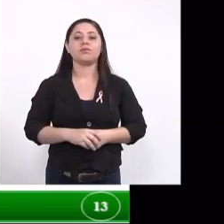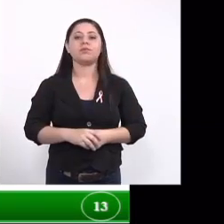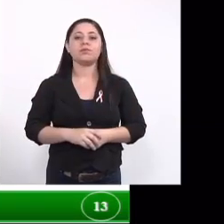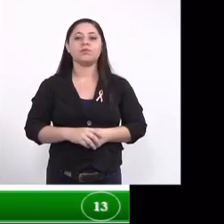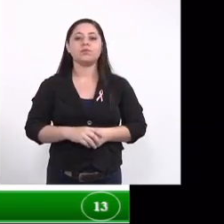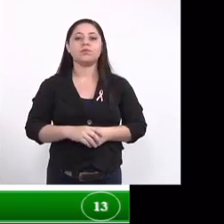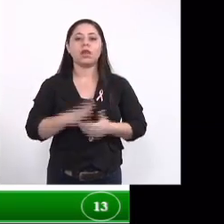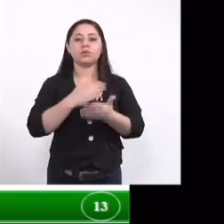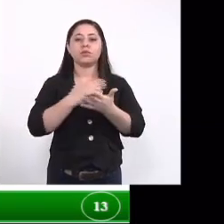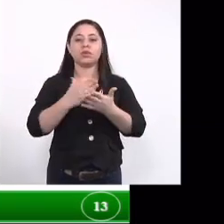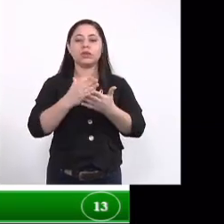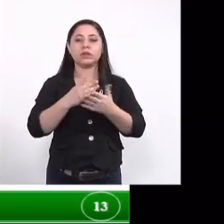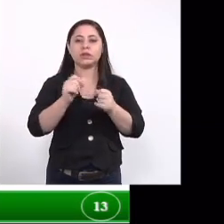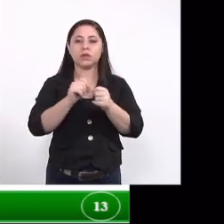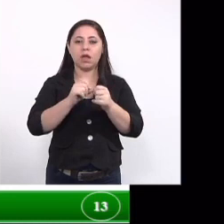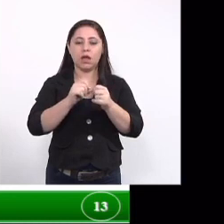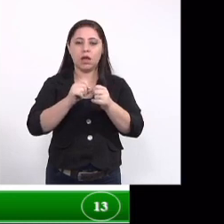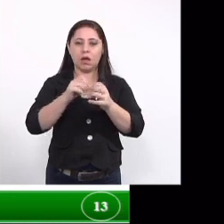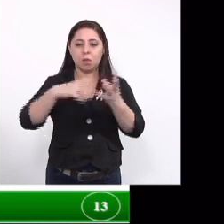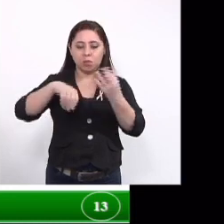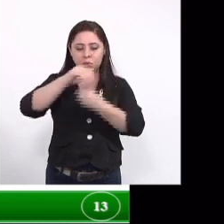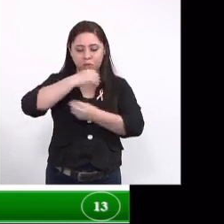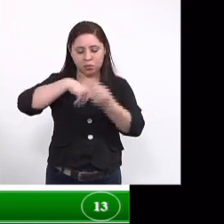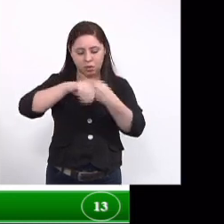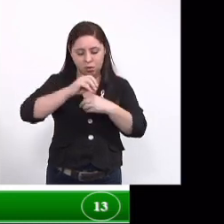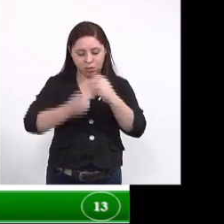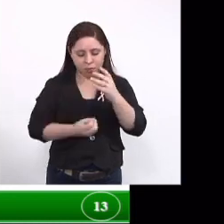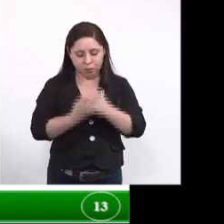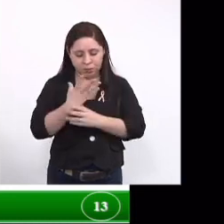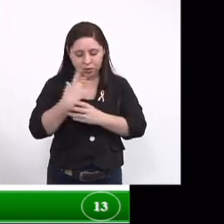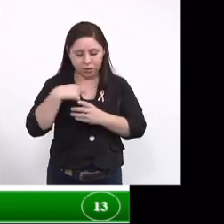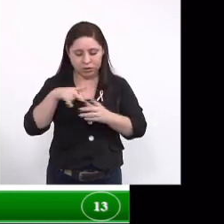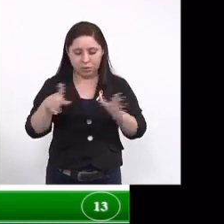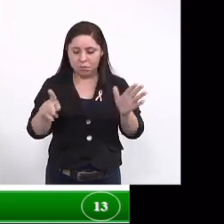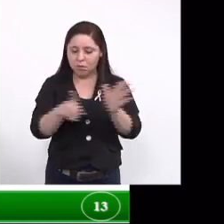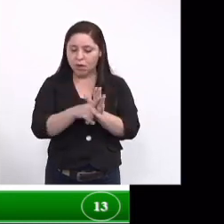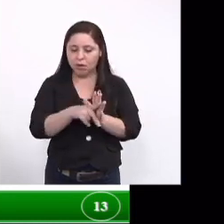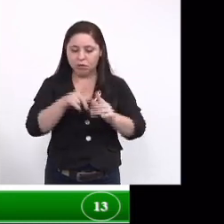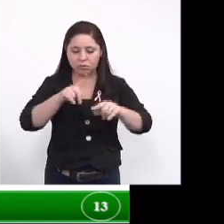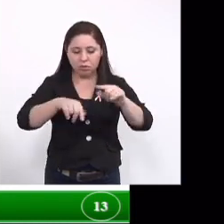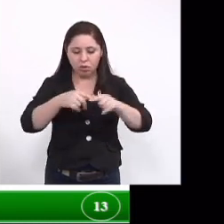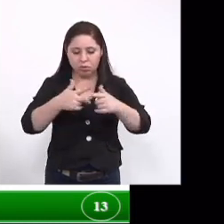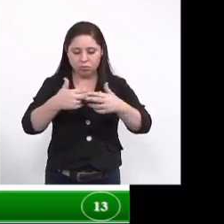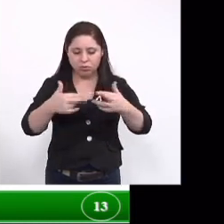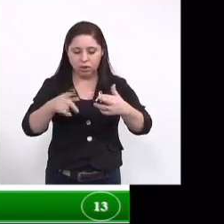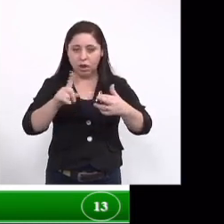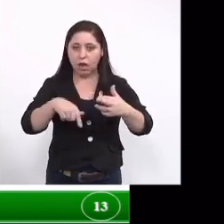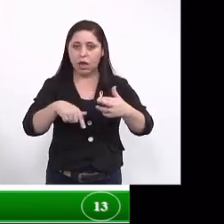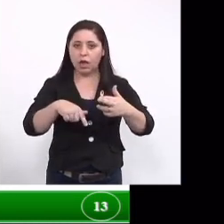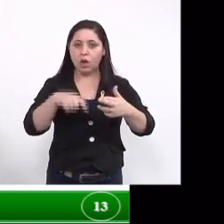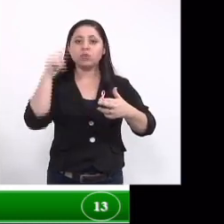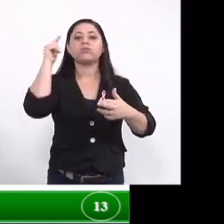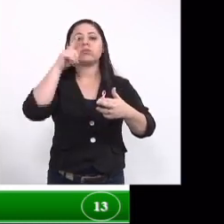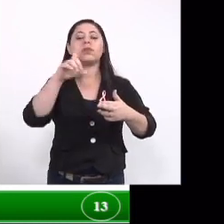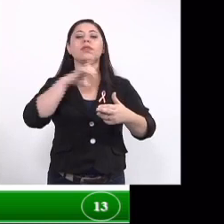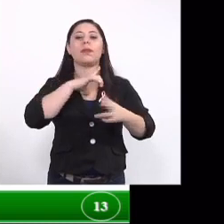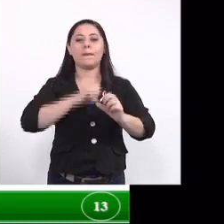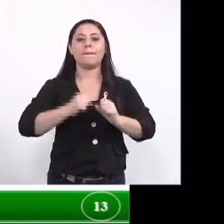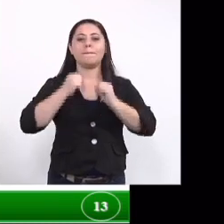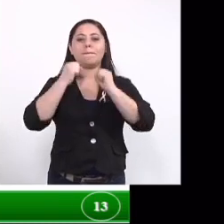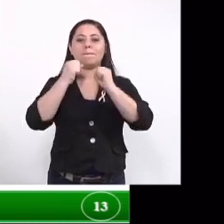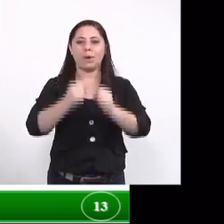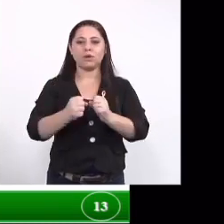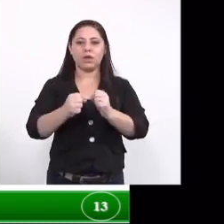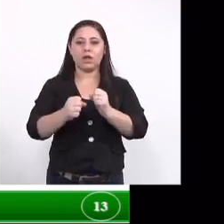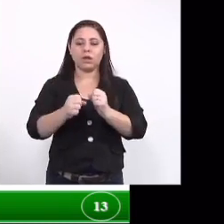a partir da síntese desses produtos nós verificamos que os produtos por si só já são surfactantes ou seja tem poder de